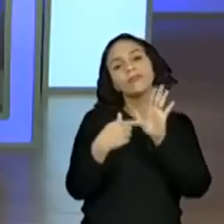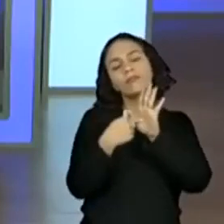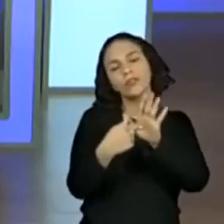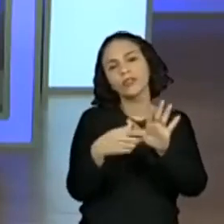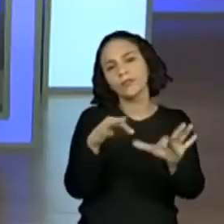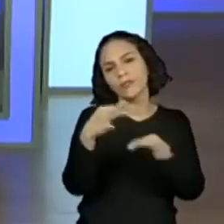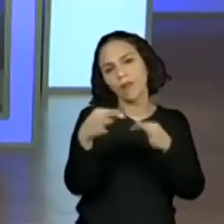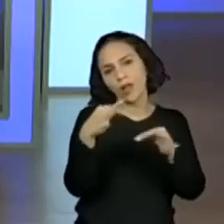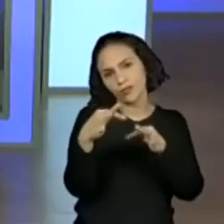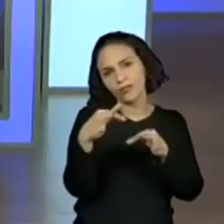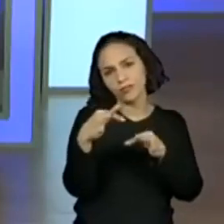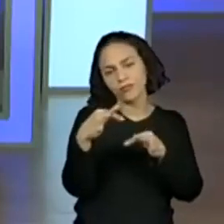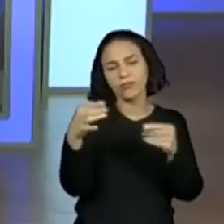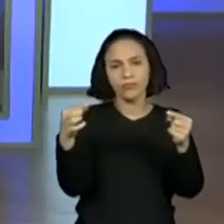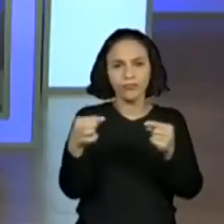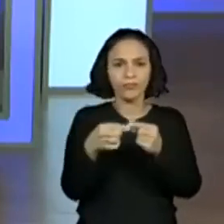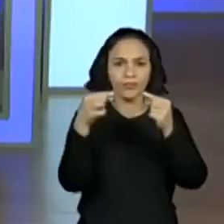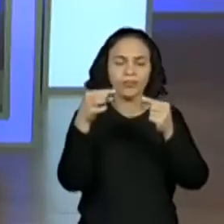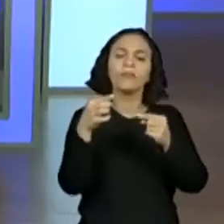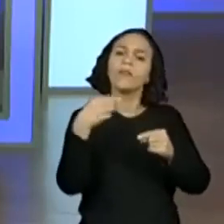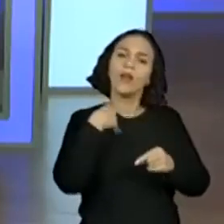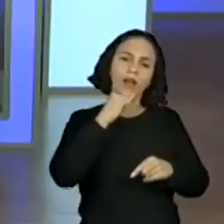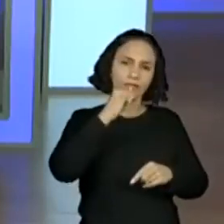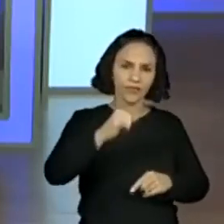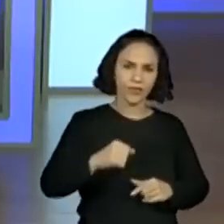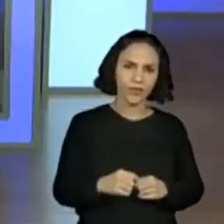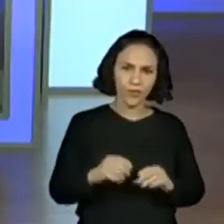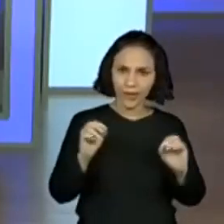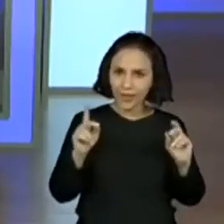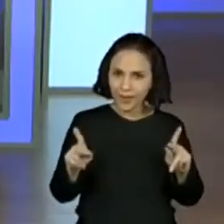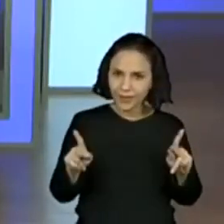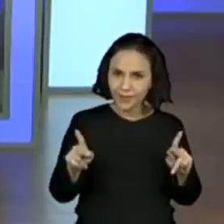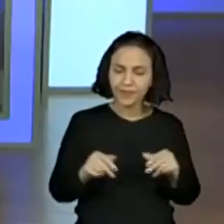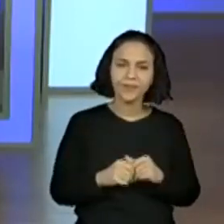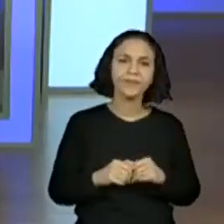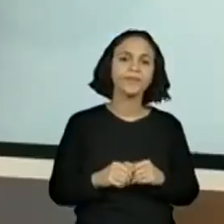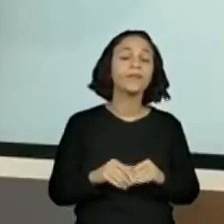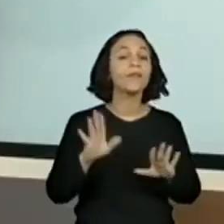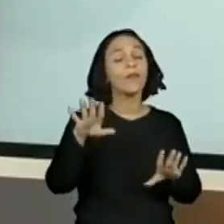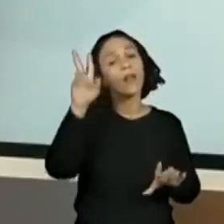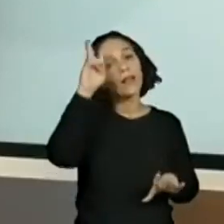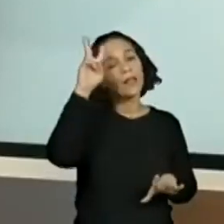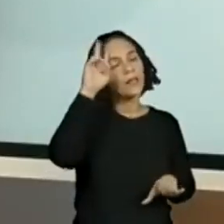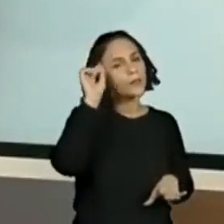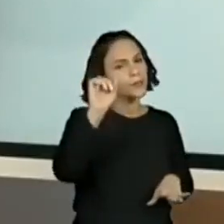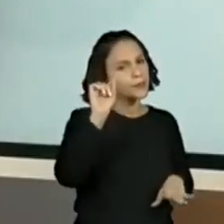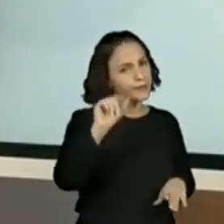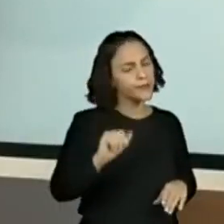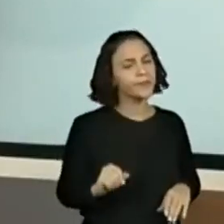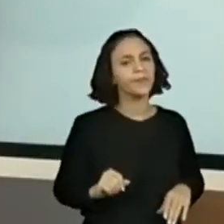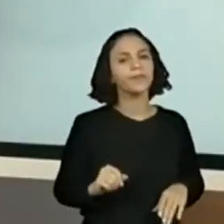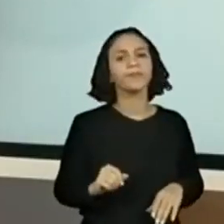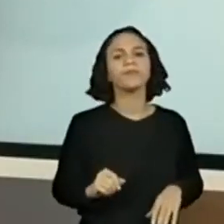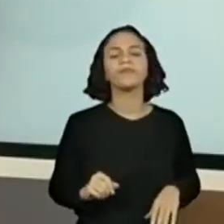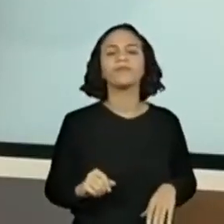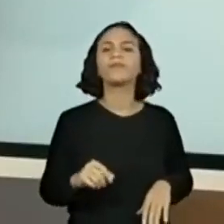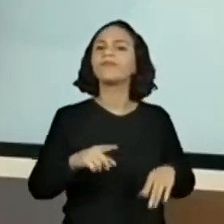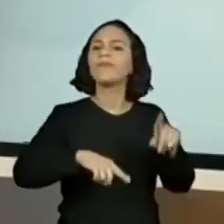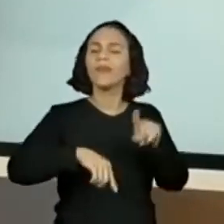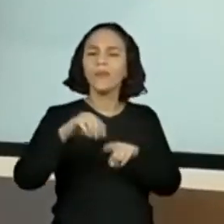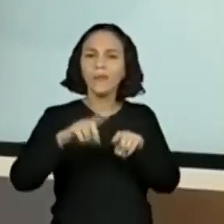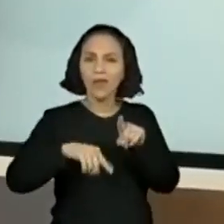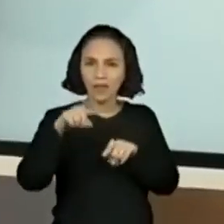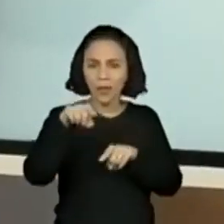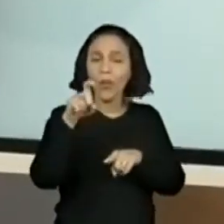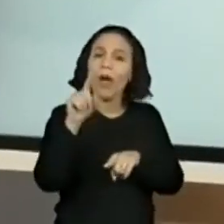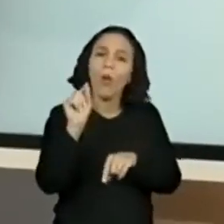página no rodapé. Se aparecer a página, eu falo para vocês, ok? Lembrando, eu vou voltar aqui, Que todo esse material, ele